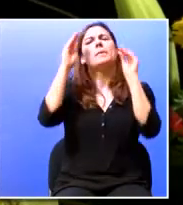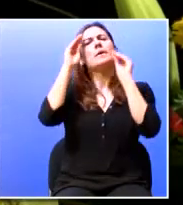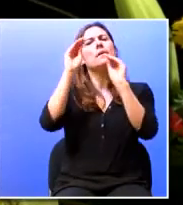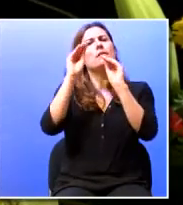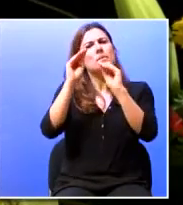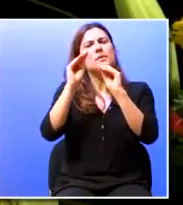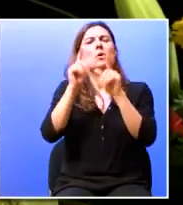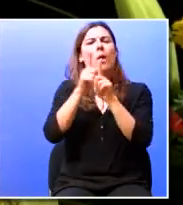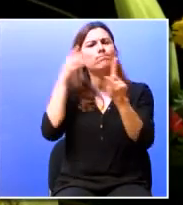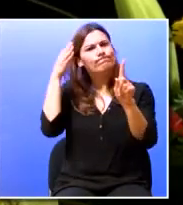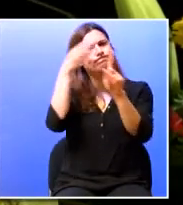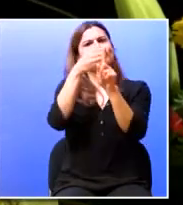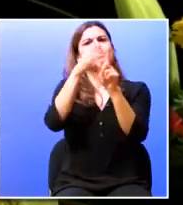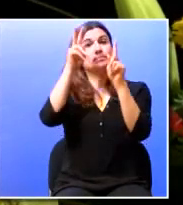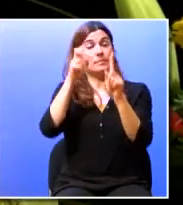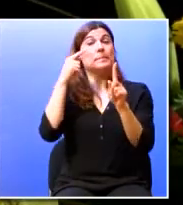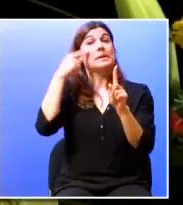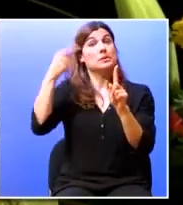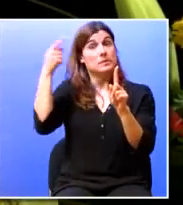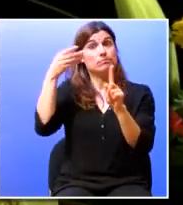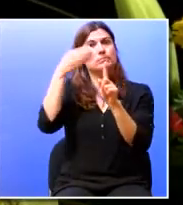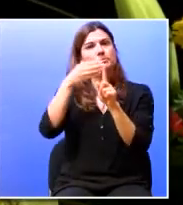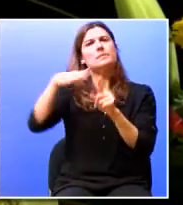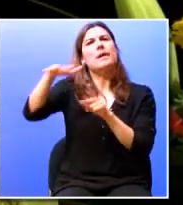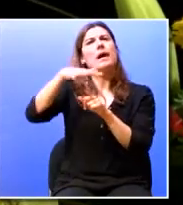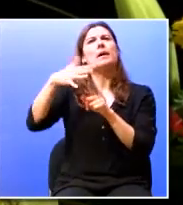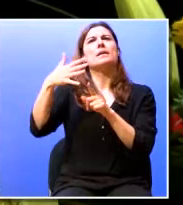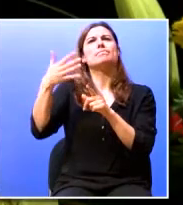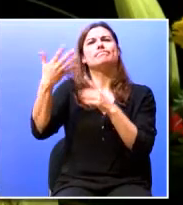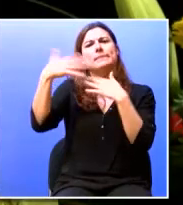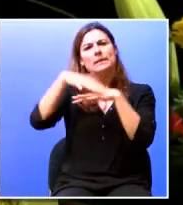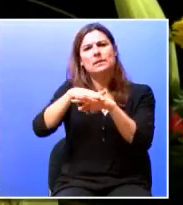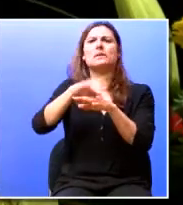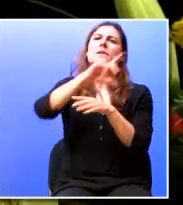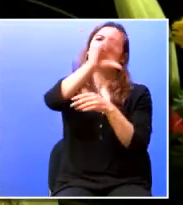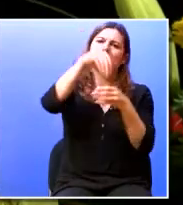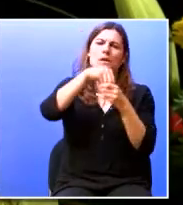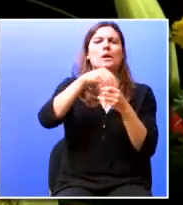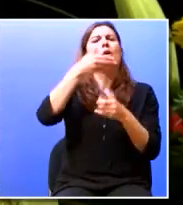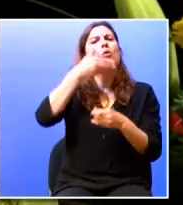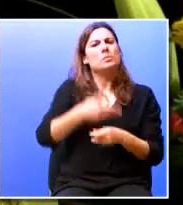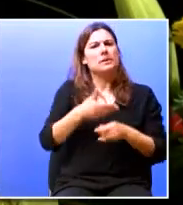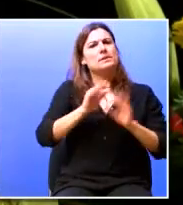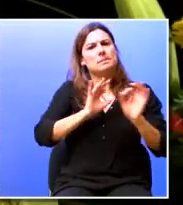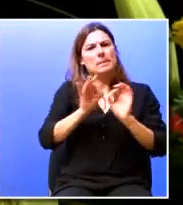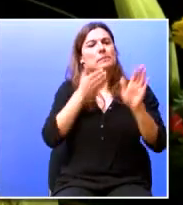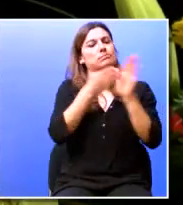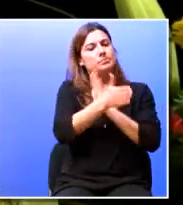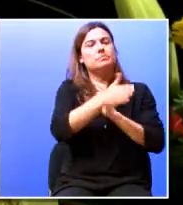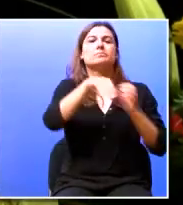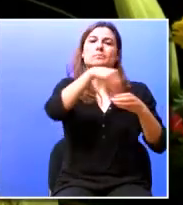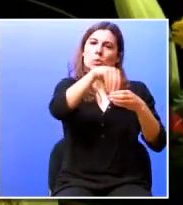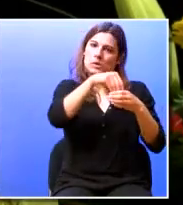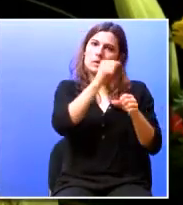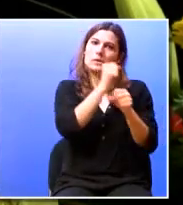focalização especial na integração e renovação de competências em contexto